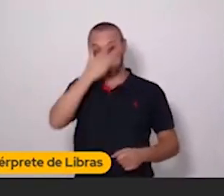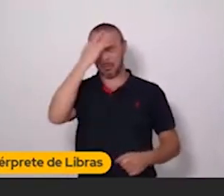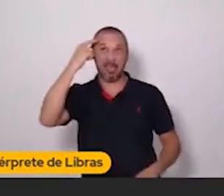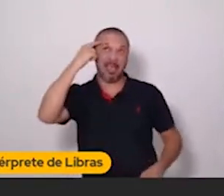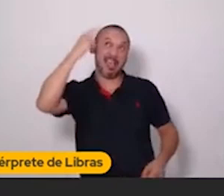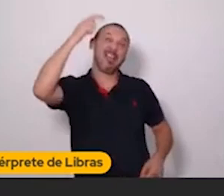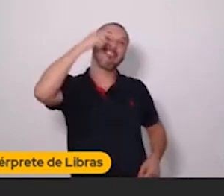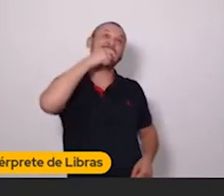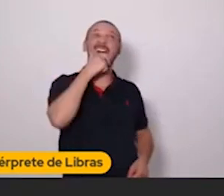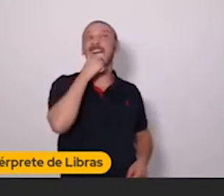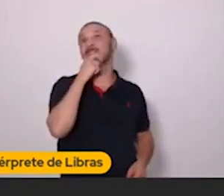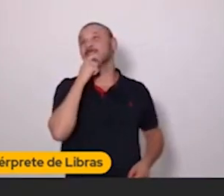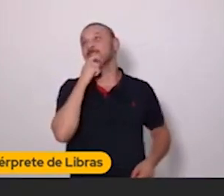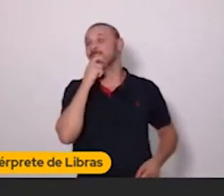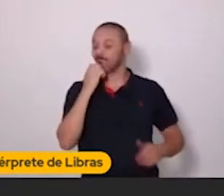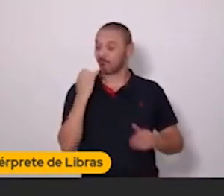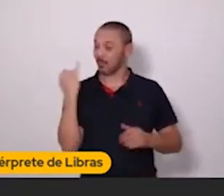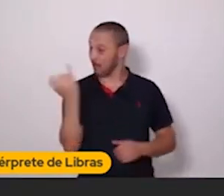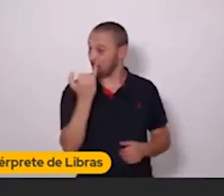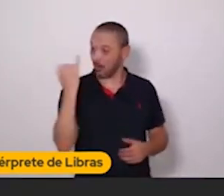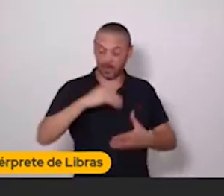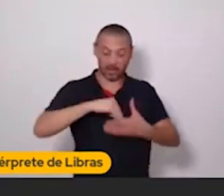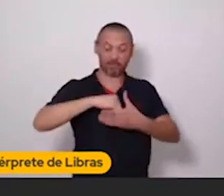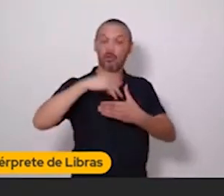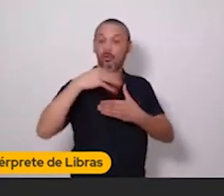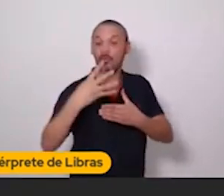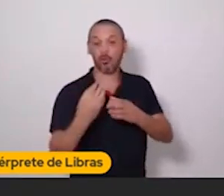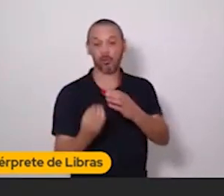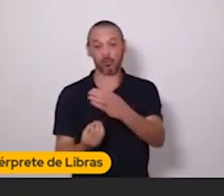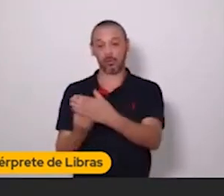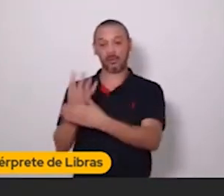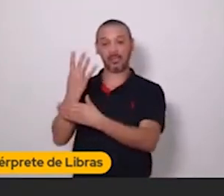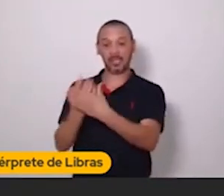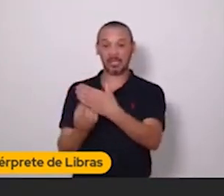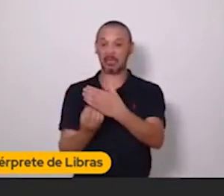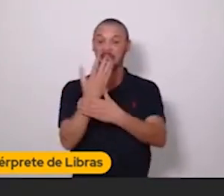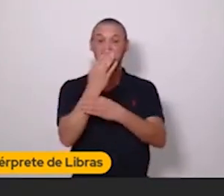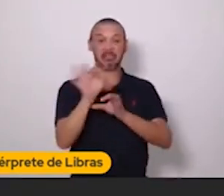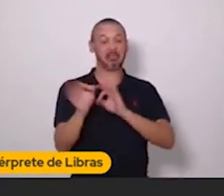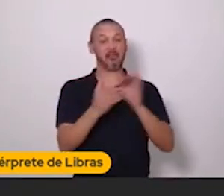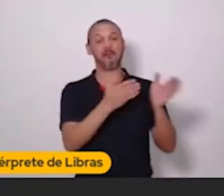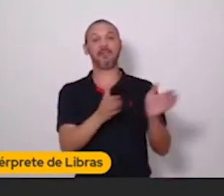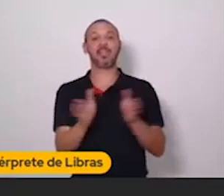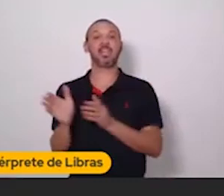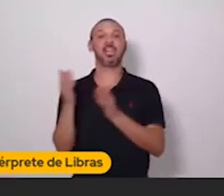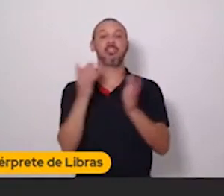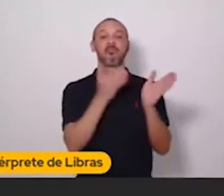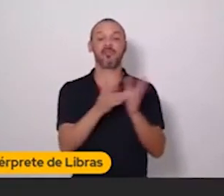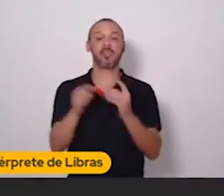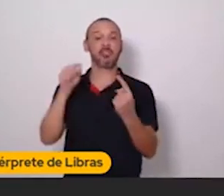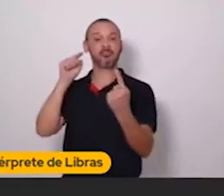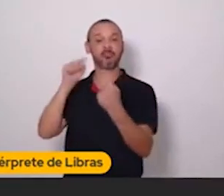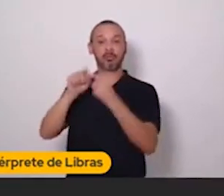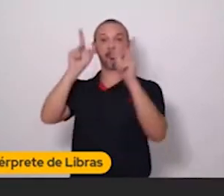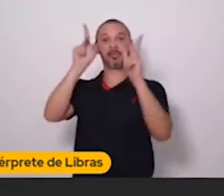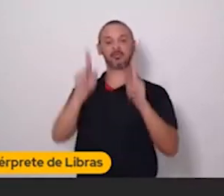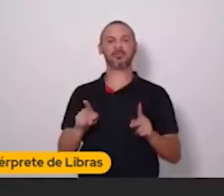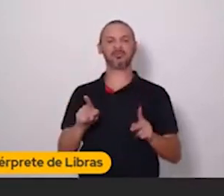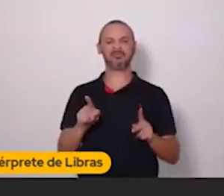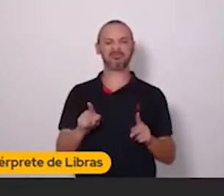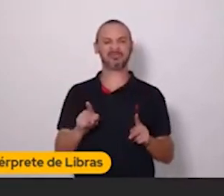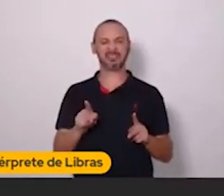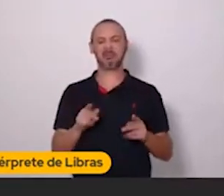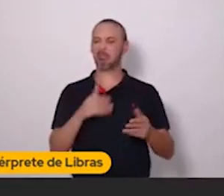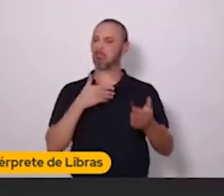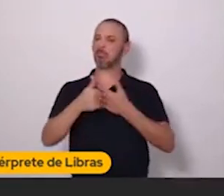é importante fazer conteúdo? Estar criando conteúdo, vídeos. Para estar atingindo mais pessoas? A pessoa